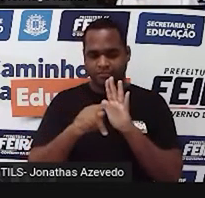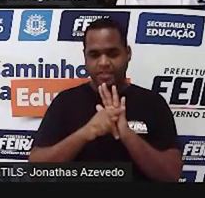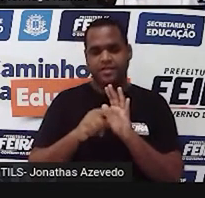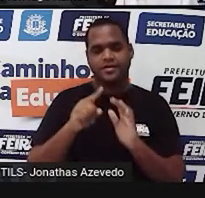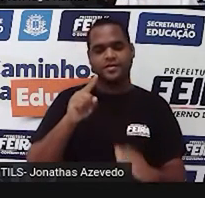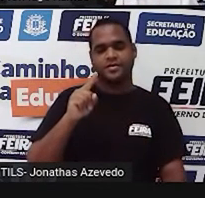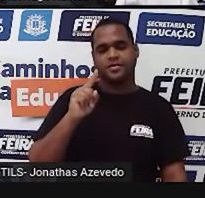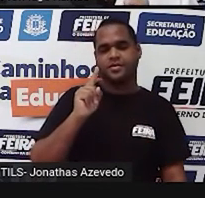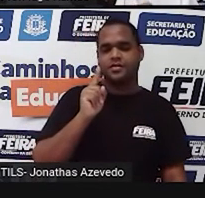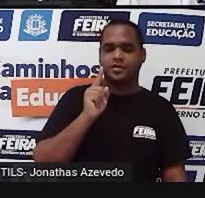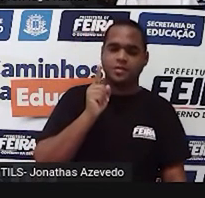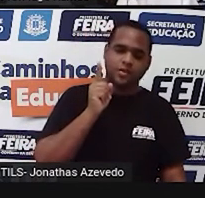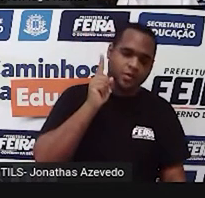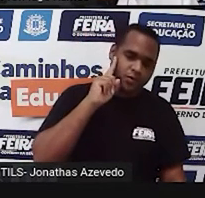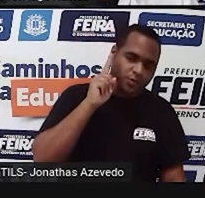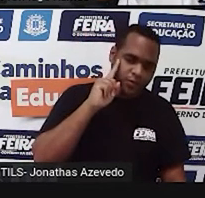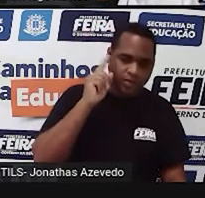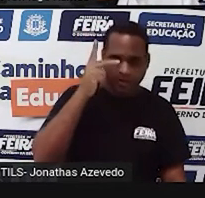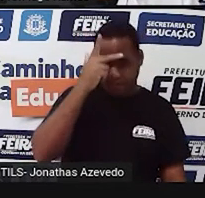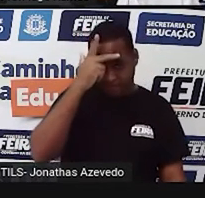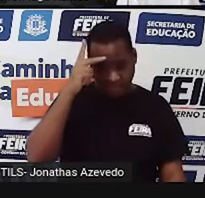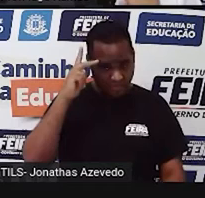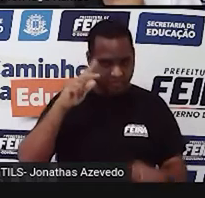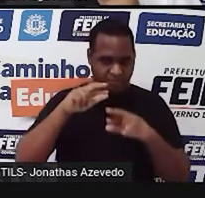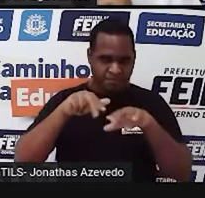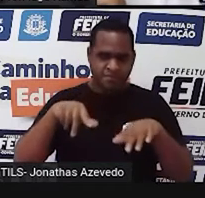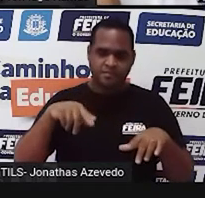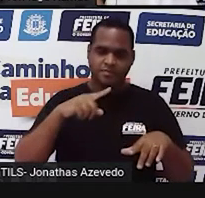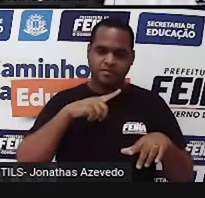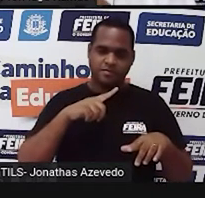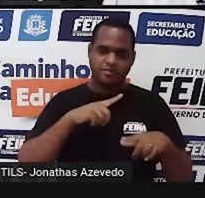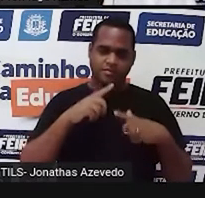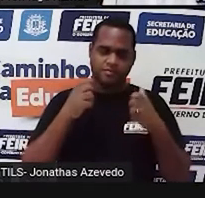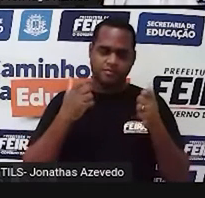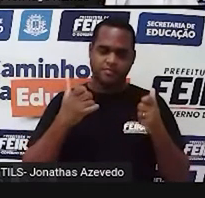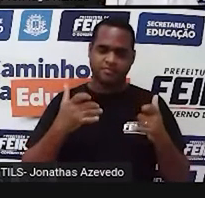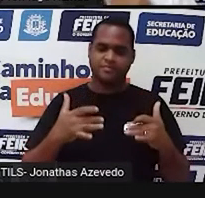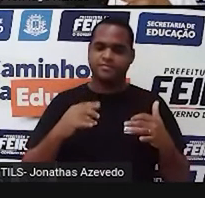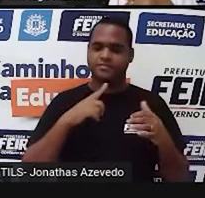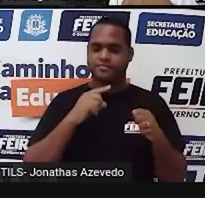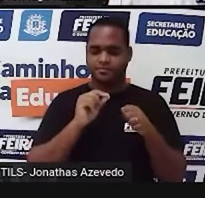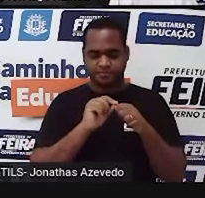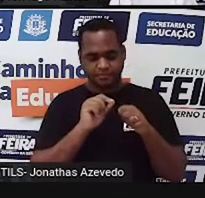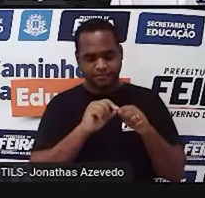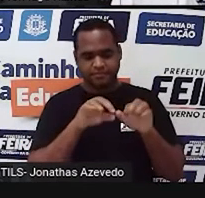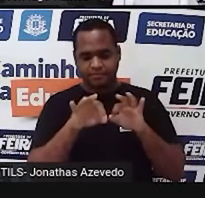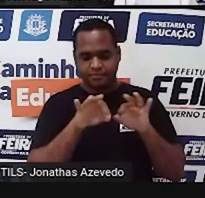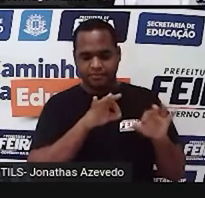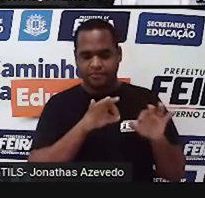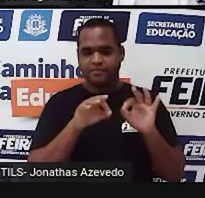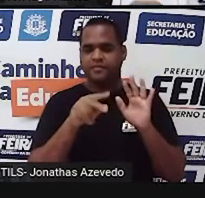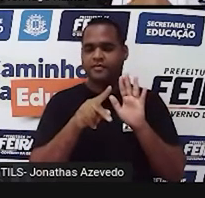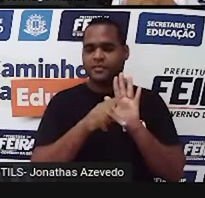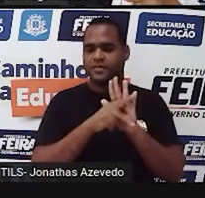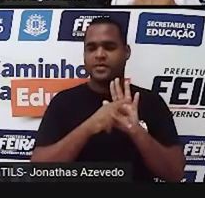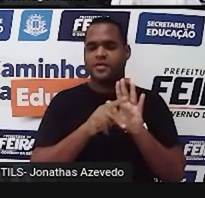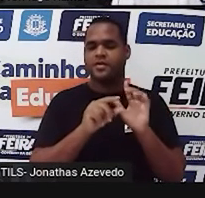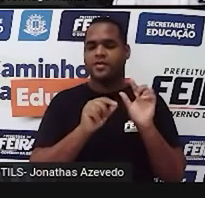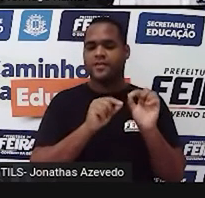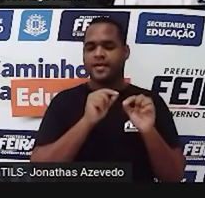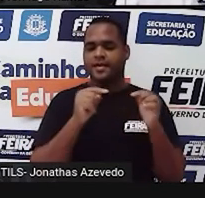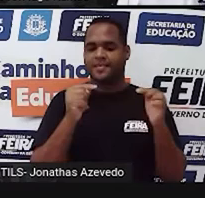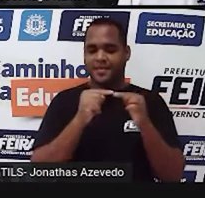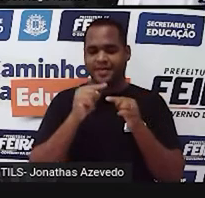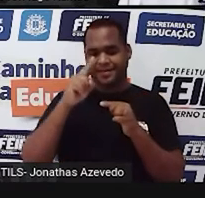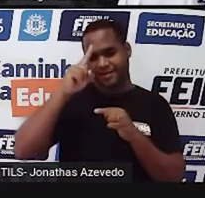cotidiano, né? Das pessoas e que vai fazer, né? Parte do